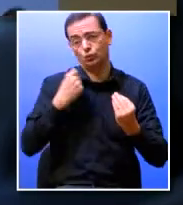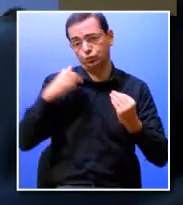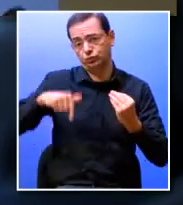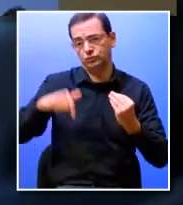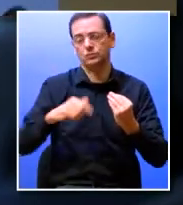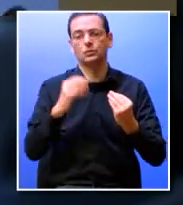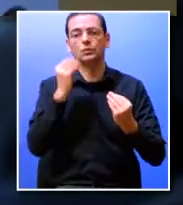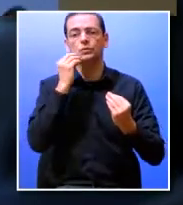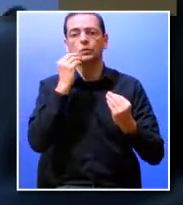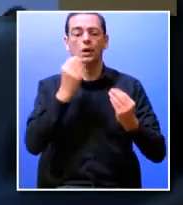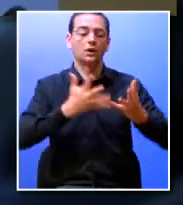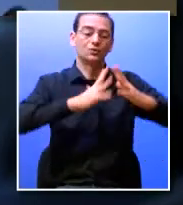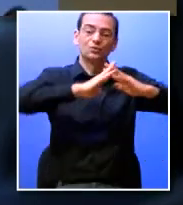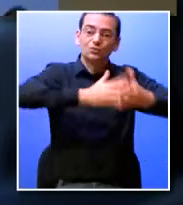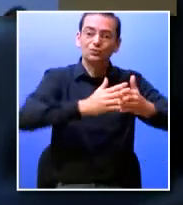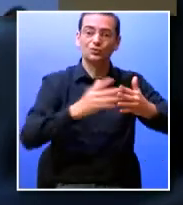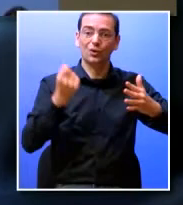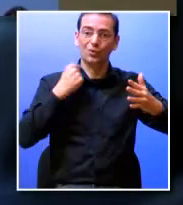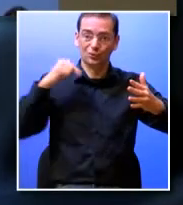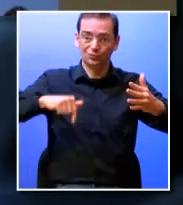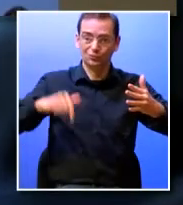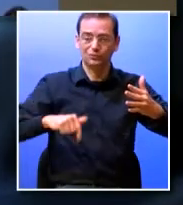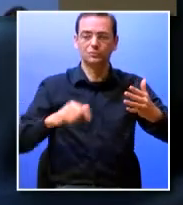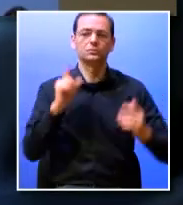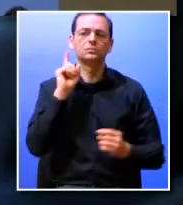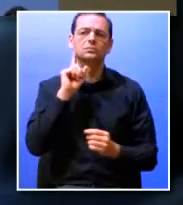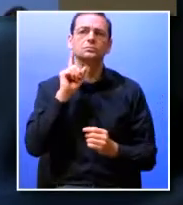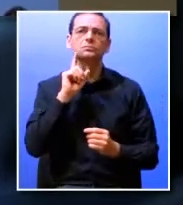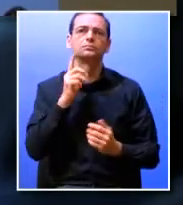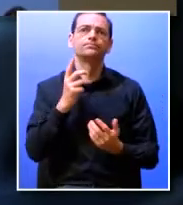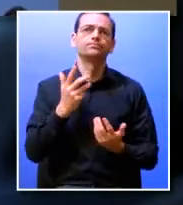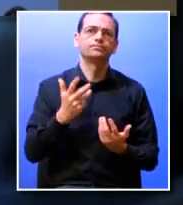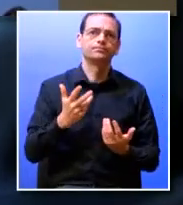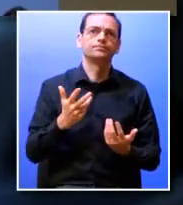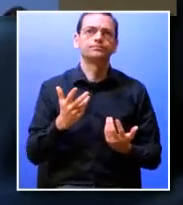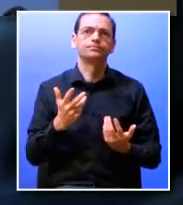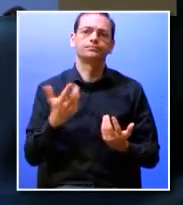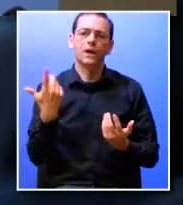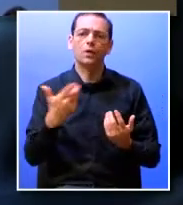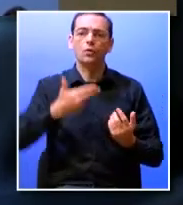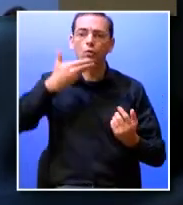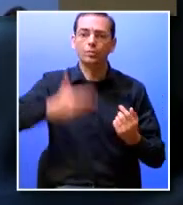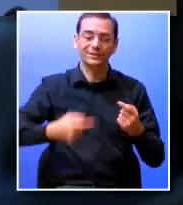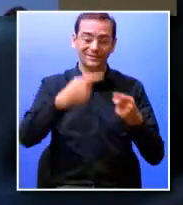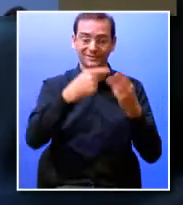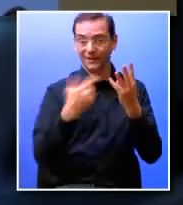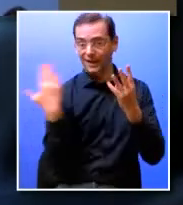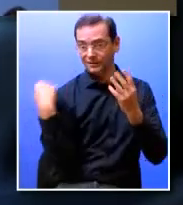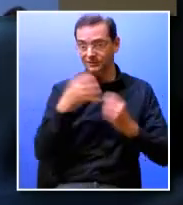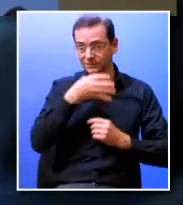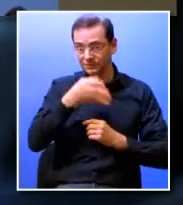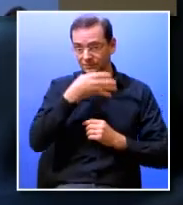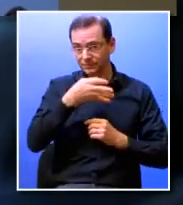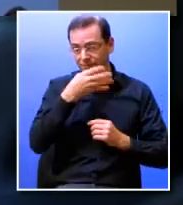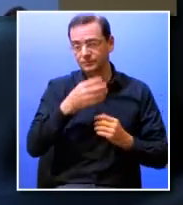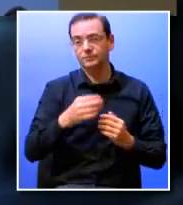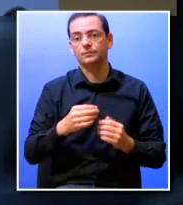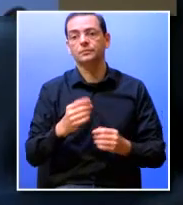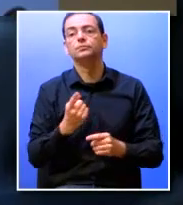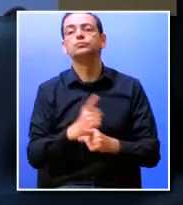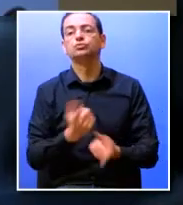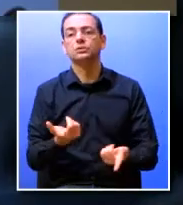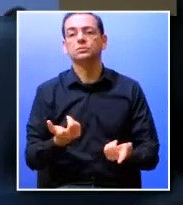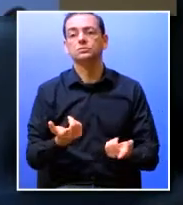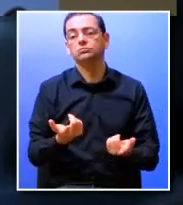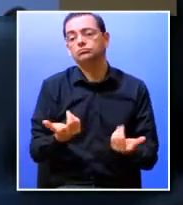desenho destes cursos tem que ter e tem em consideração estas competências de forma para que